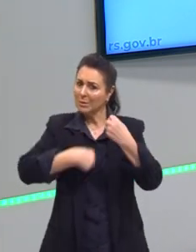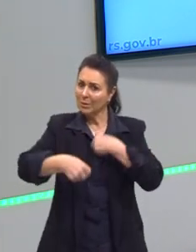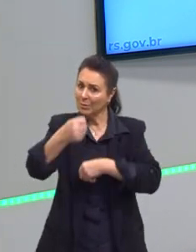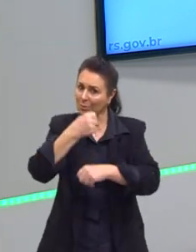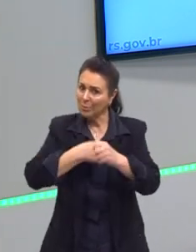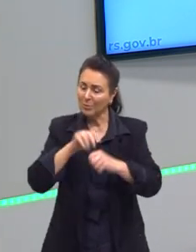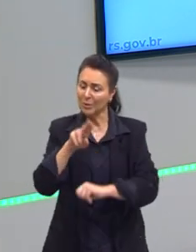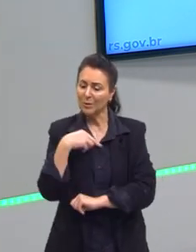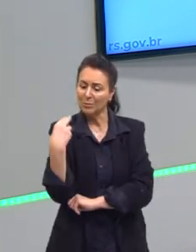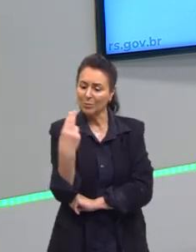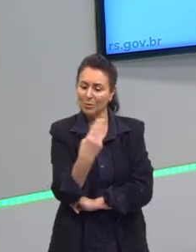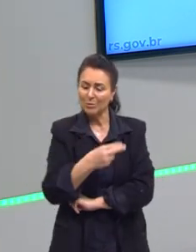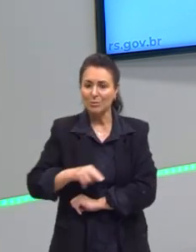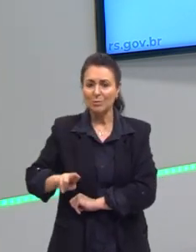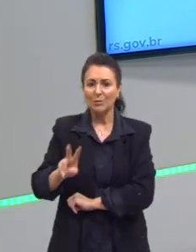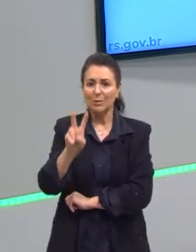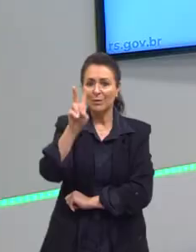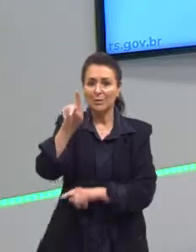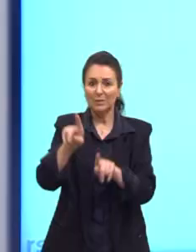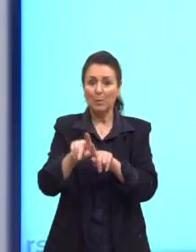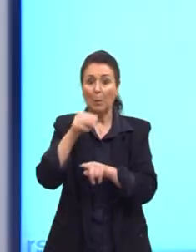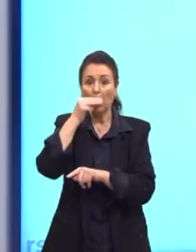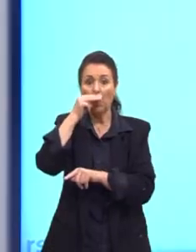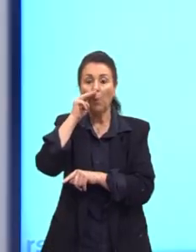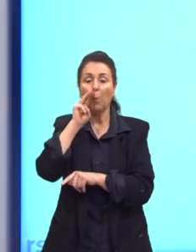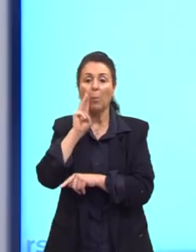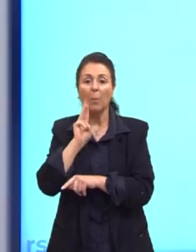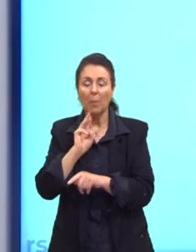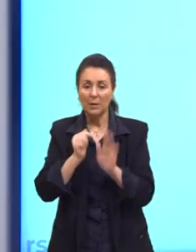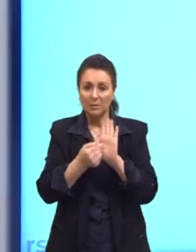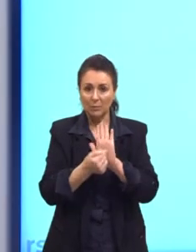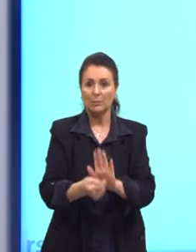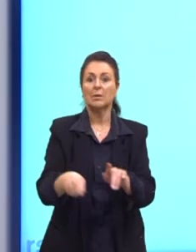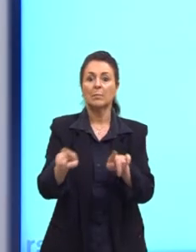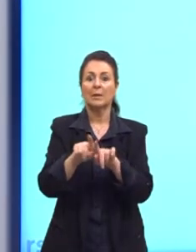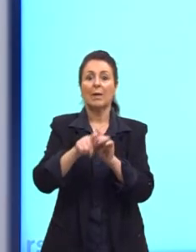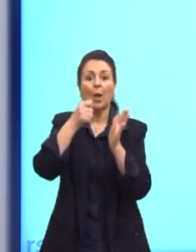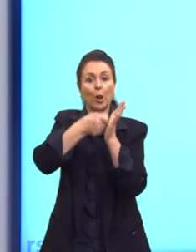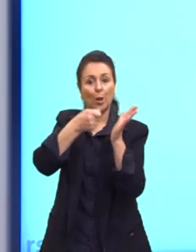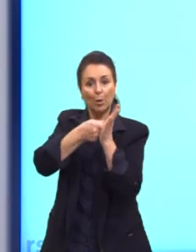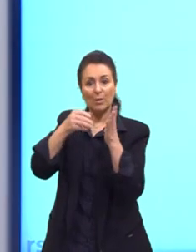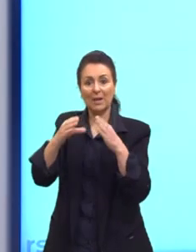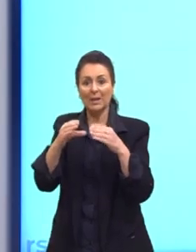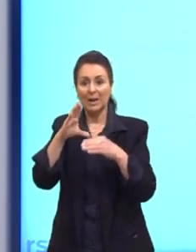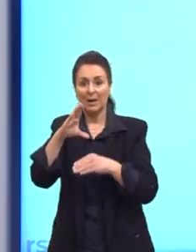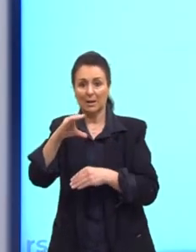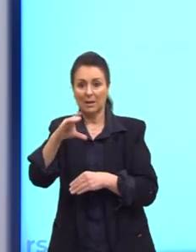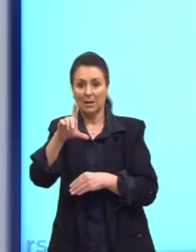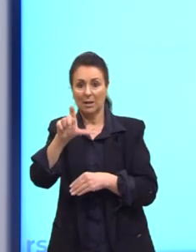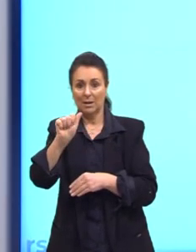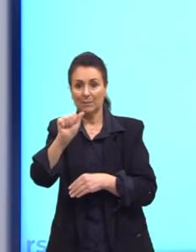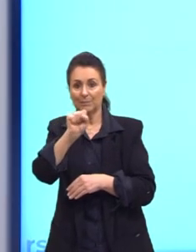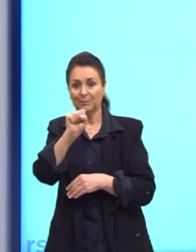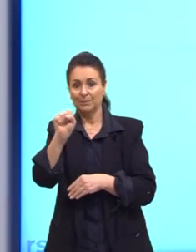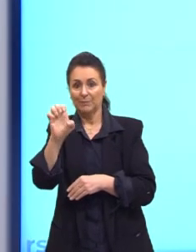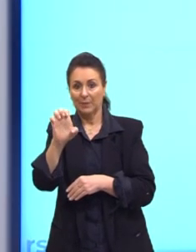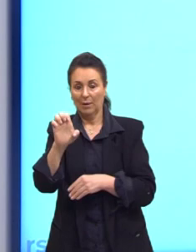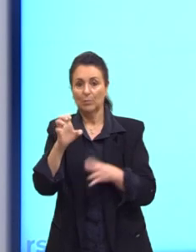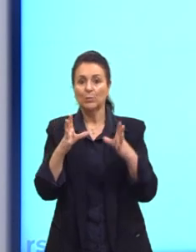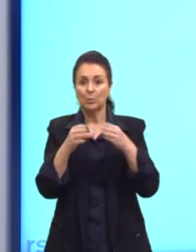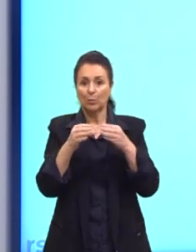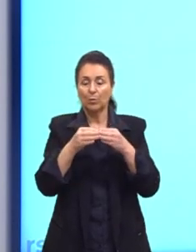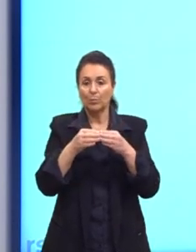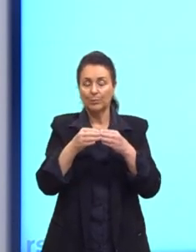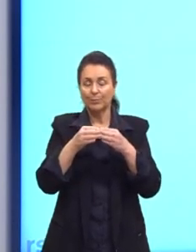é isso que o Marx vai fazer. Aí ele vai trazer a questão da luta de classes, que é essa infraestrutura, como que